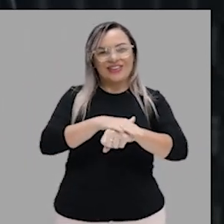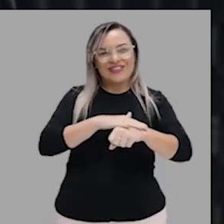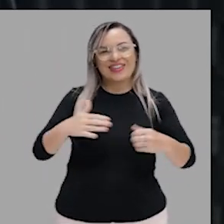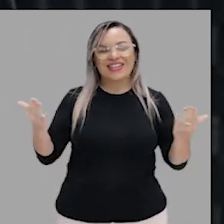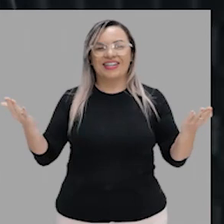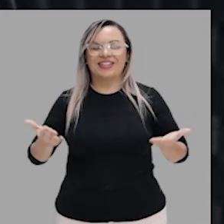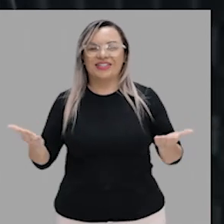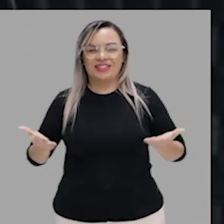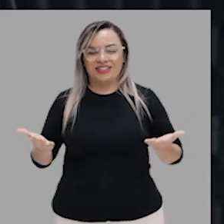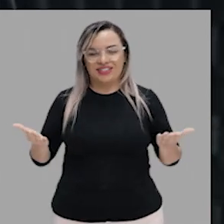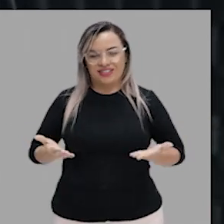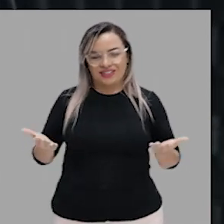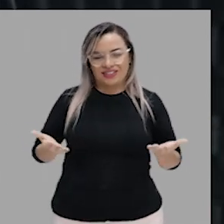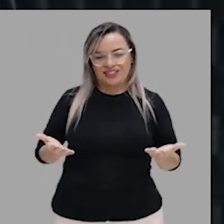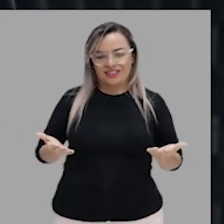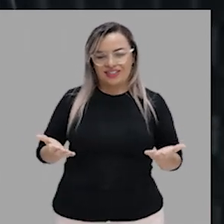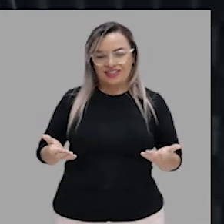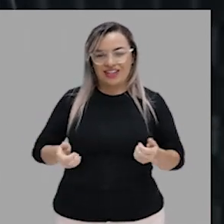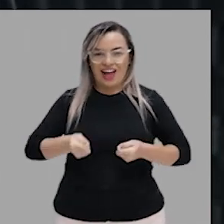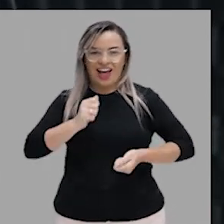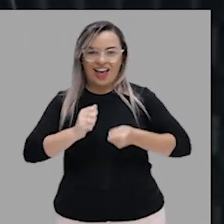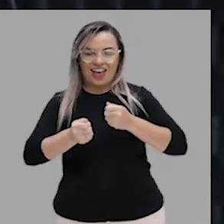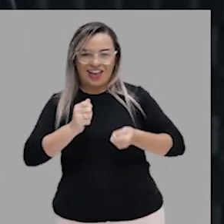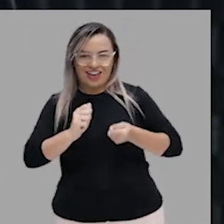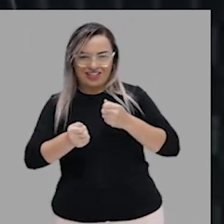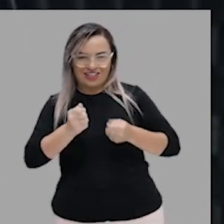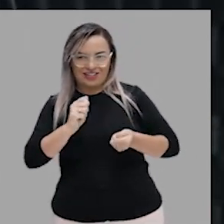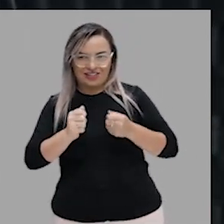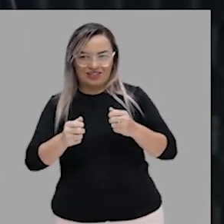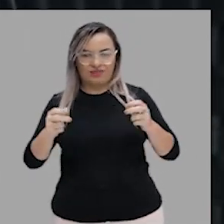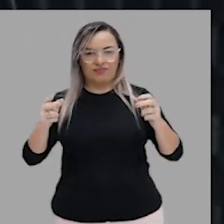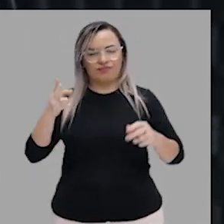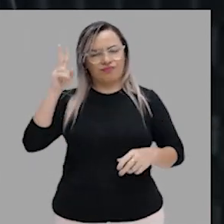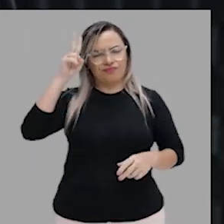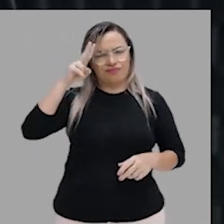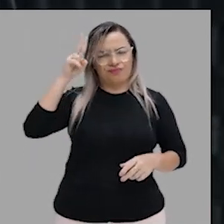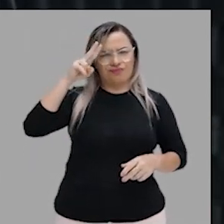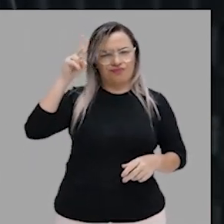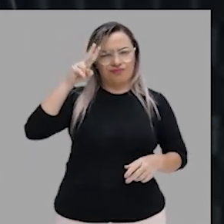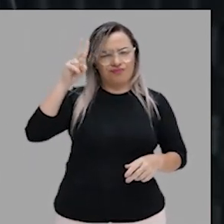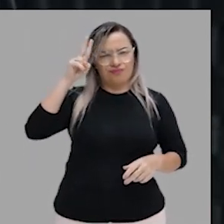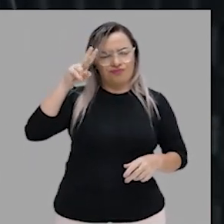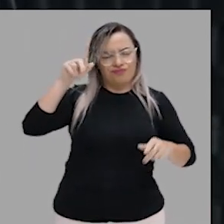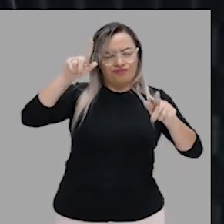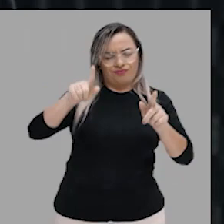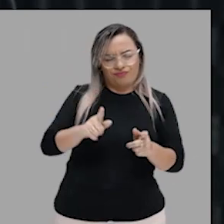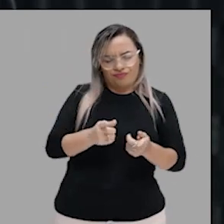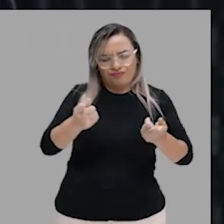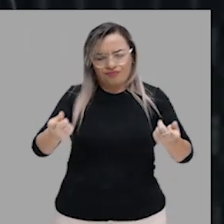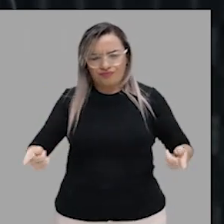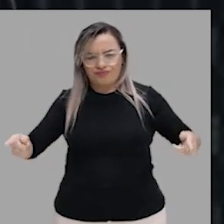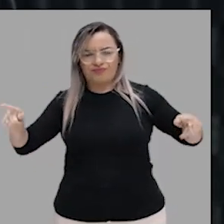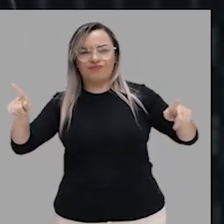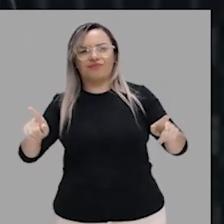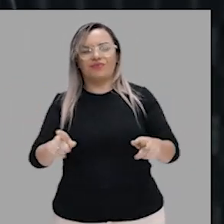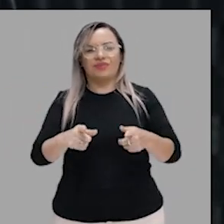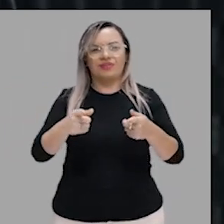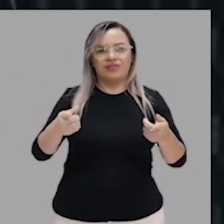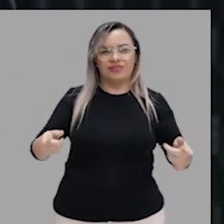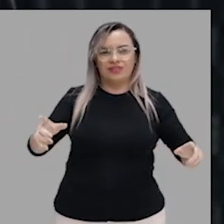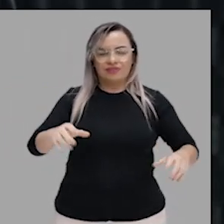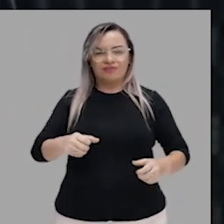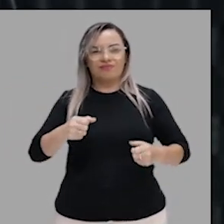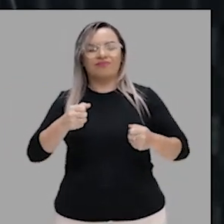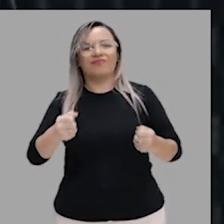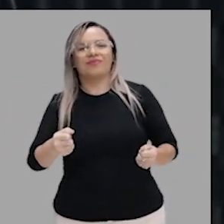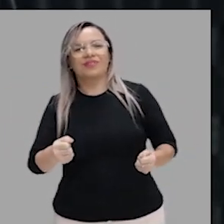hoje, que é a aula sobre regência. Lembra da regência? Lembra que o maestro dá aqueles comandos? Pois é, eu estava tentando aqui fazer o